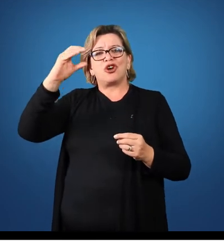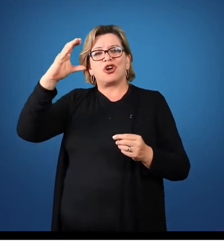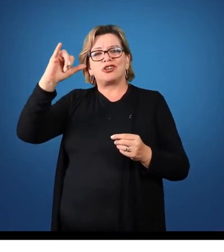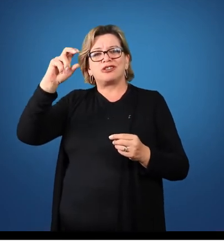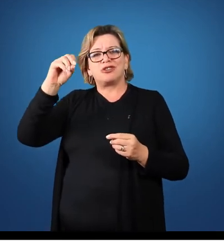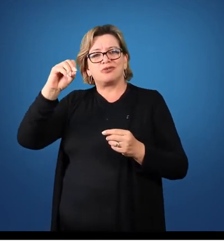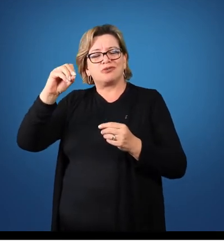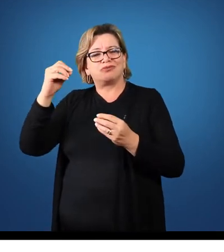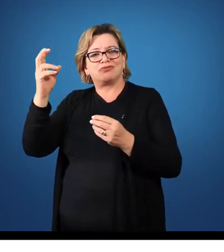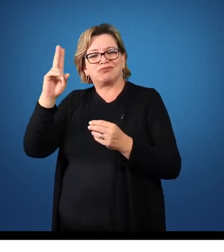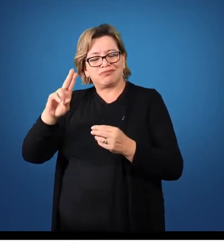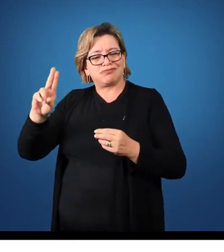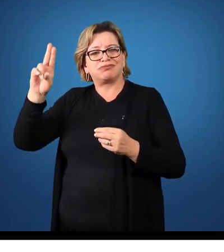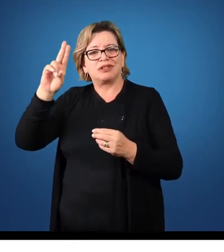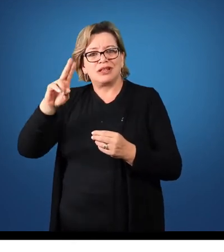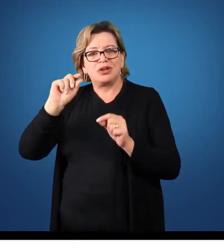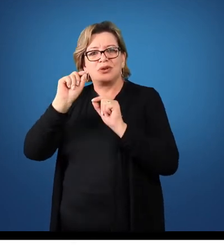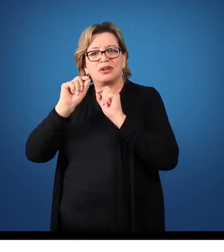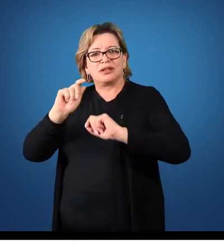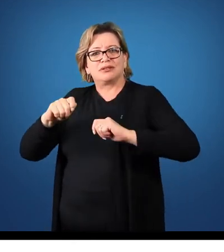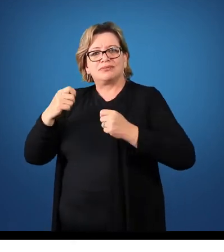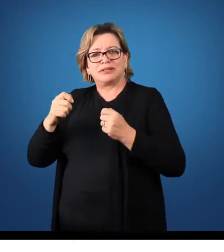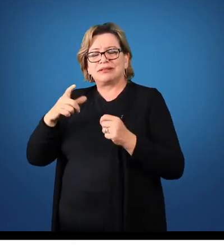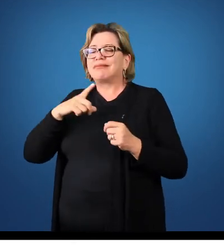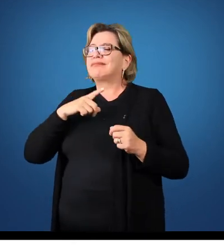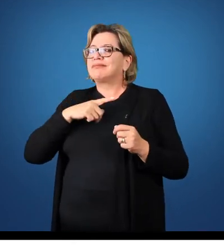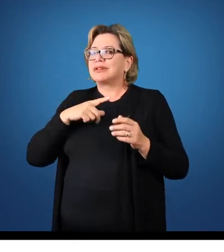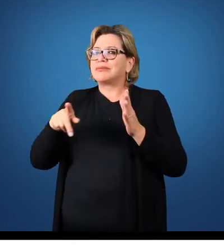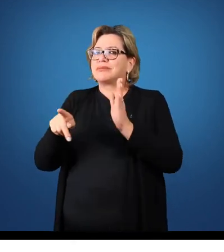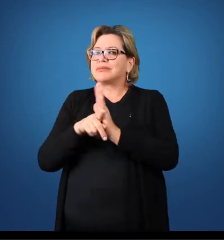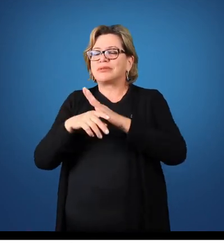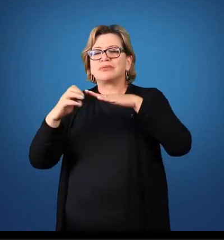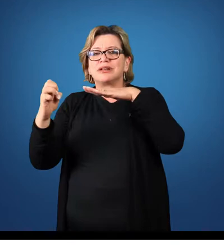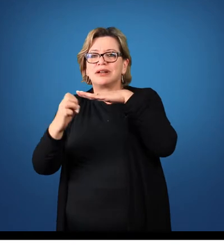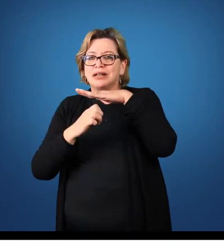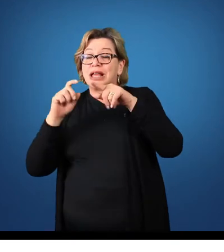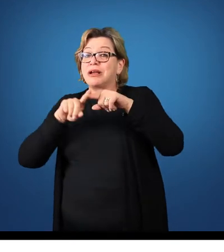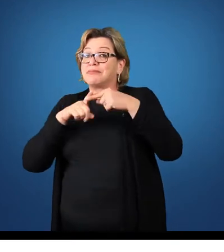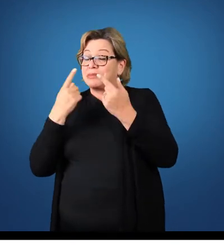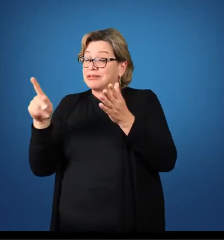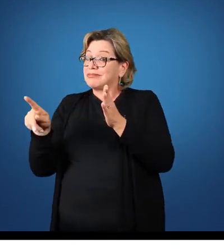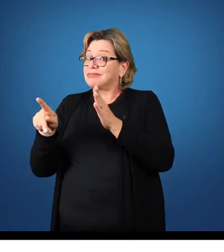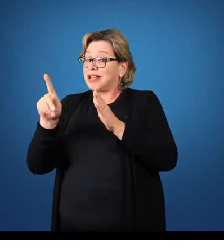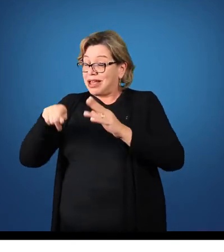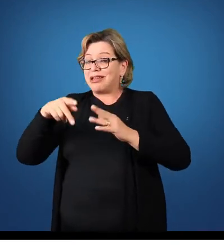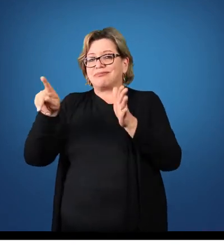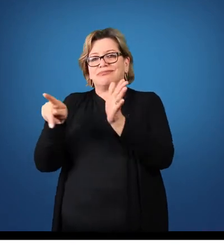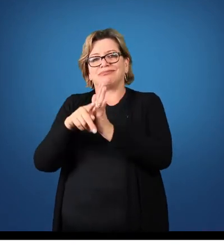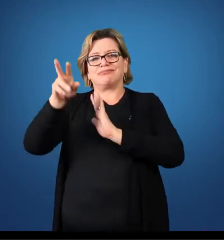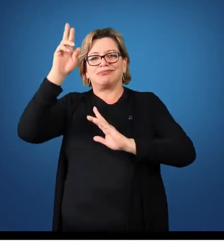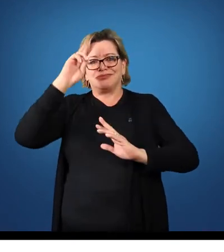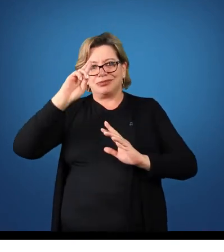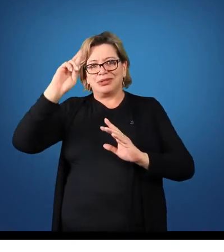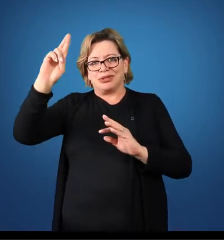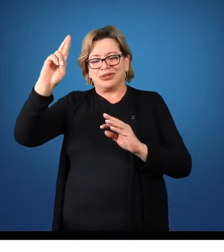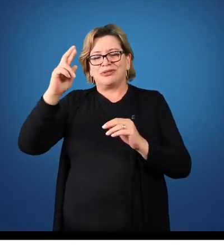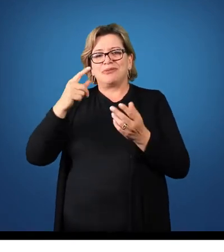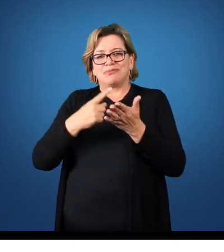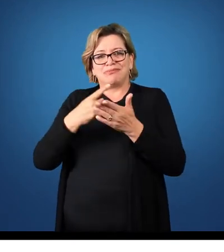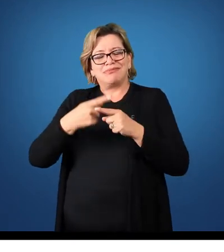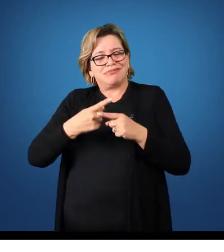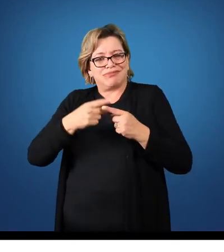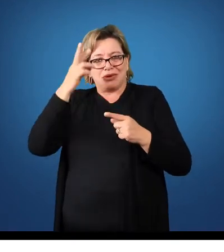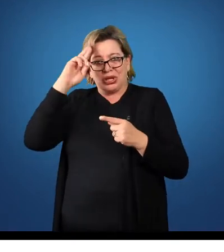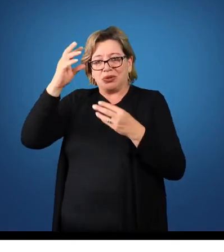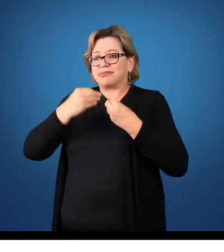constituir a empresa. Ou seja, a parcela que está na empresa, mas que pertence aos sócios que entregaram o dinheiro para a